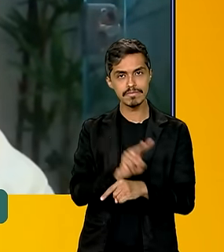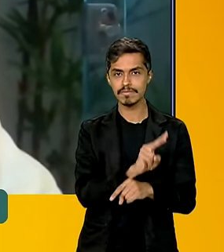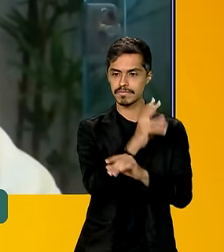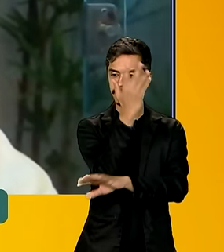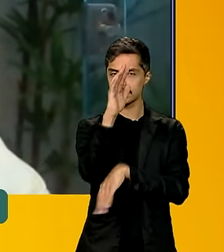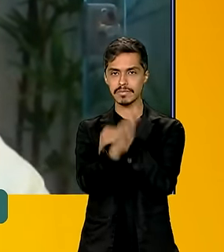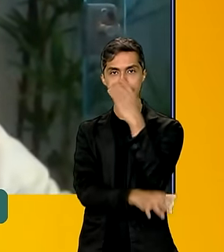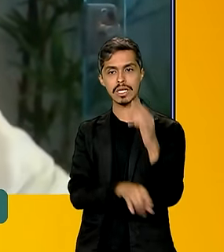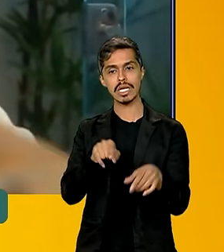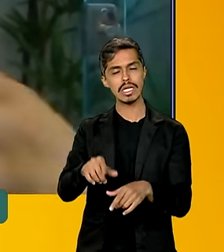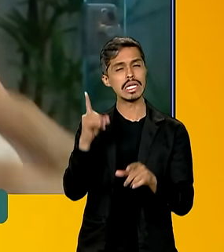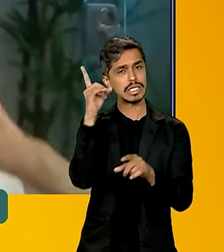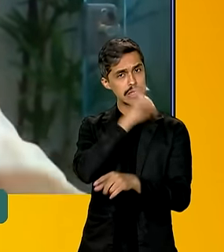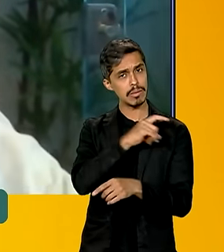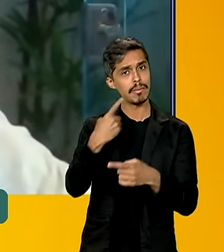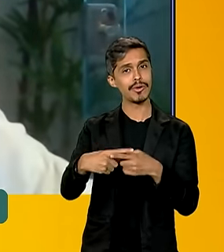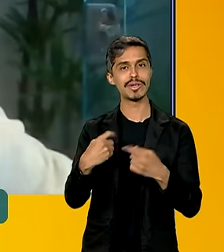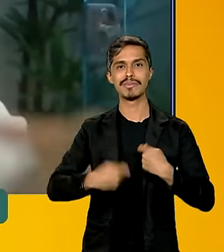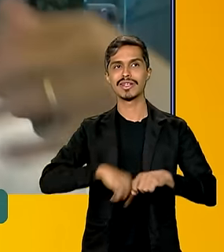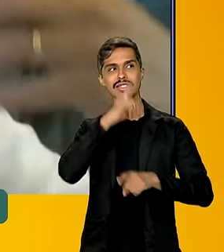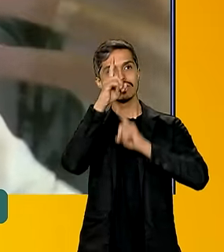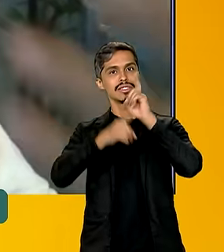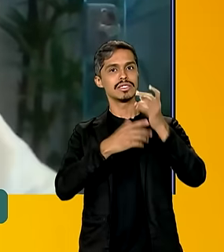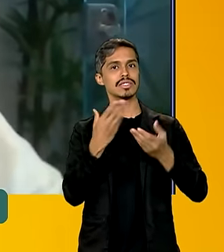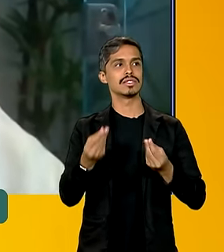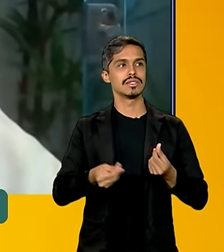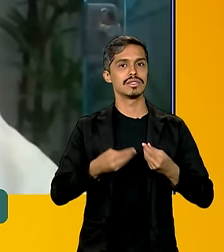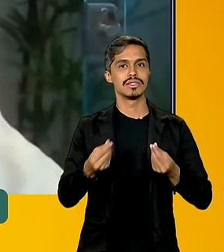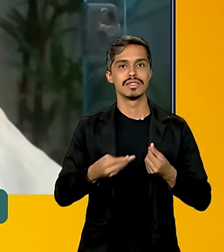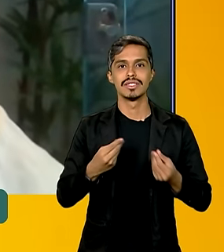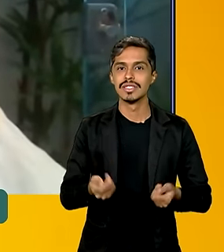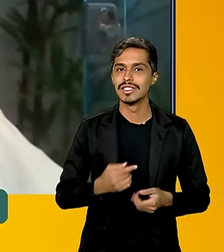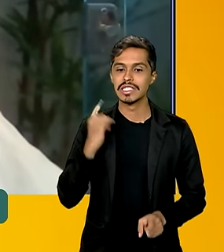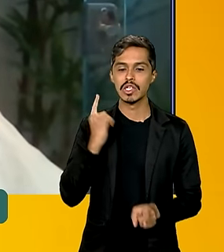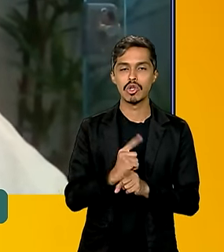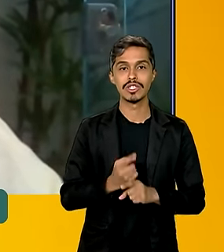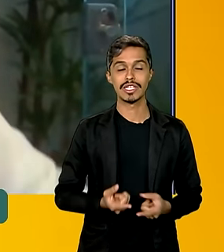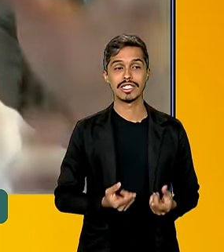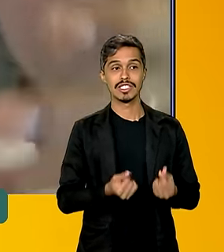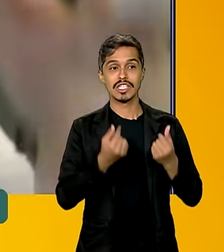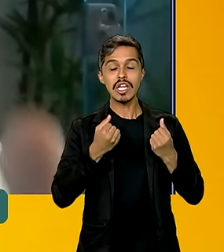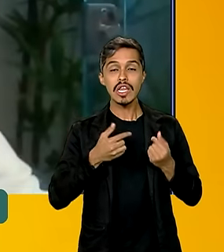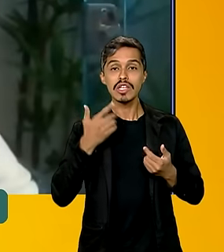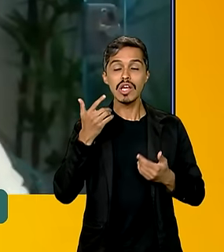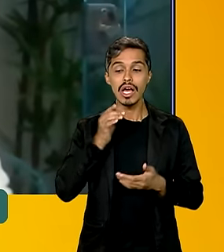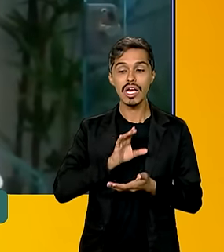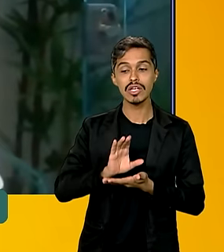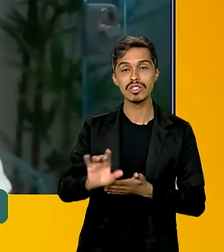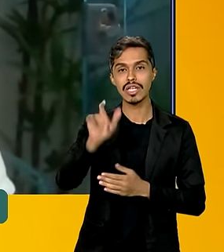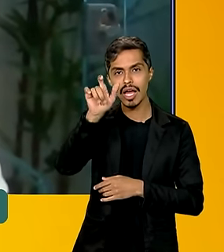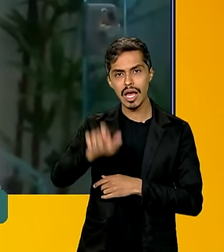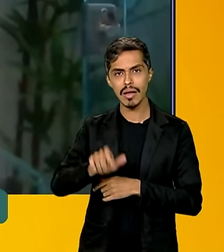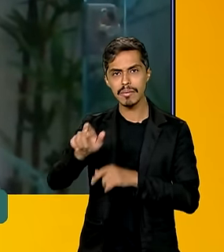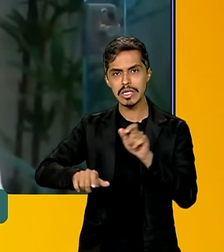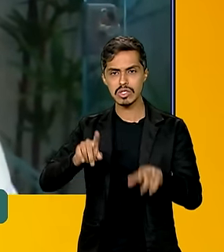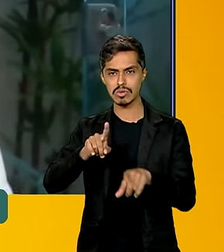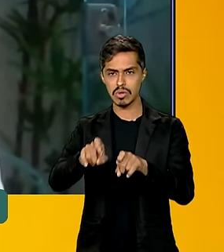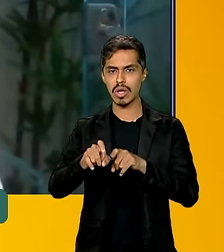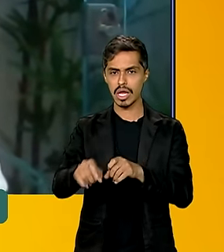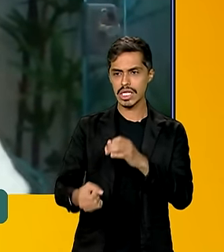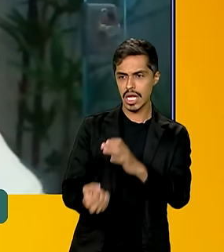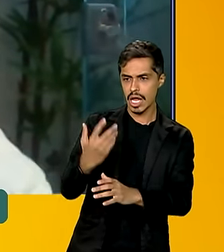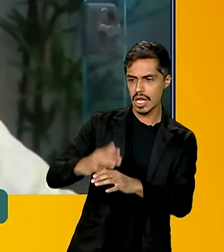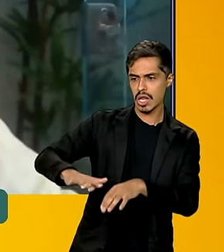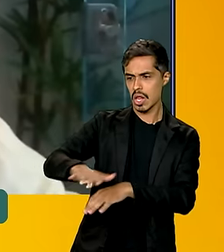vai dar um pouco mais de trabalho, porque nós vamos ter que ser criativos, nós vamos ter que encontrar recursos para ajudar o produtor rural, o agricultor, seja ele